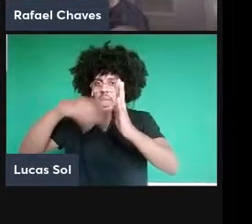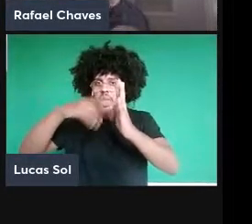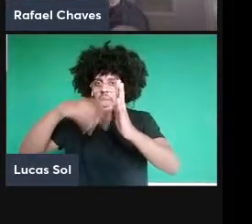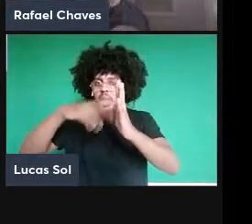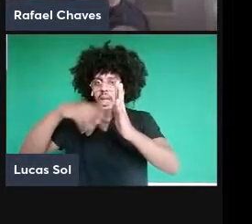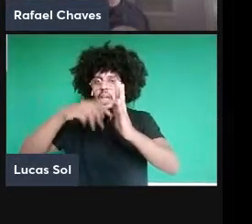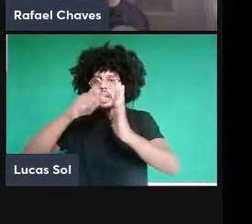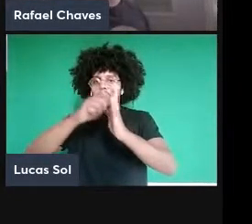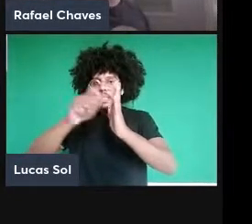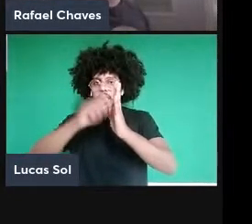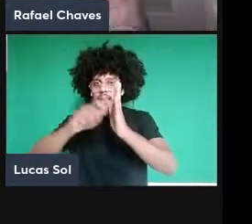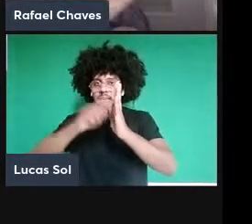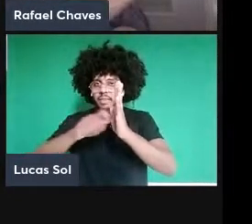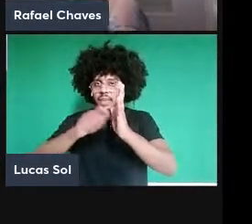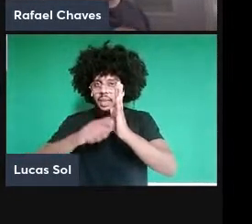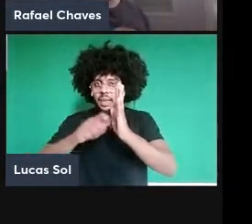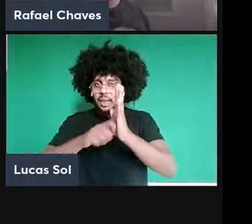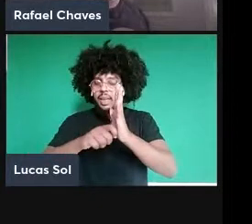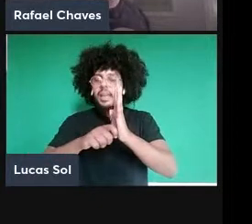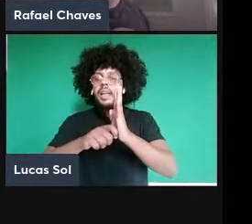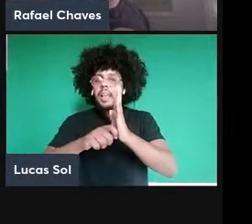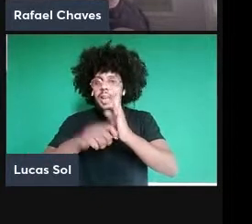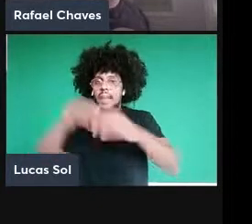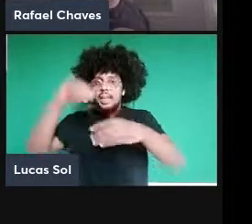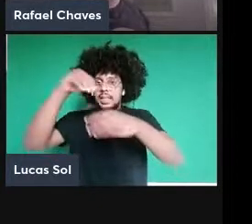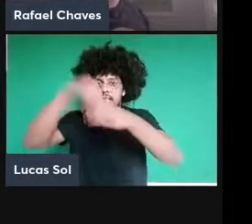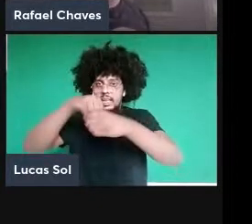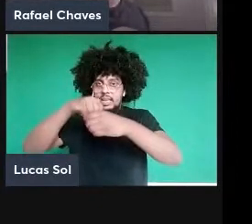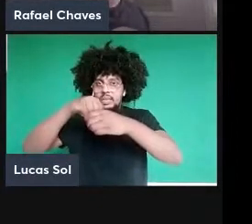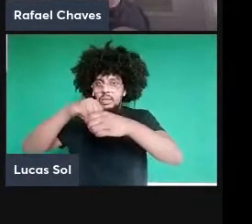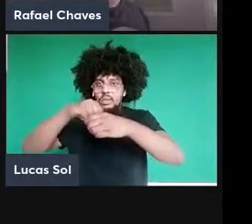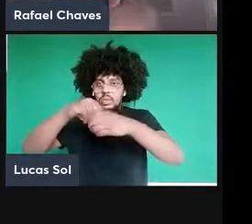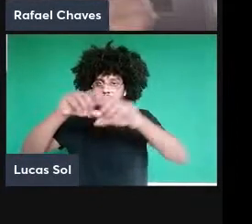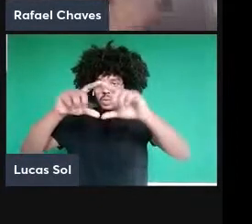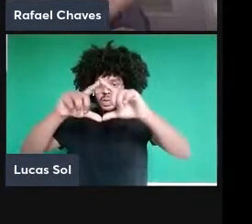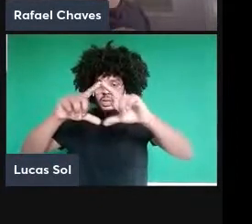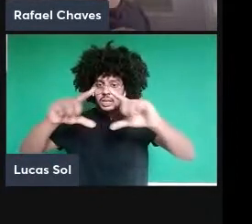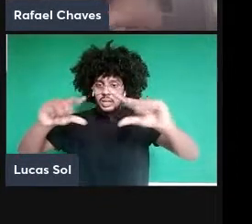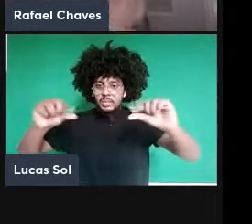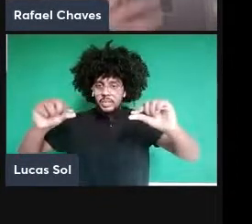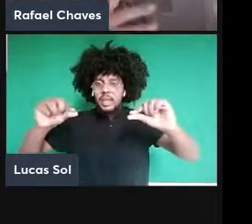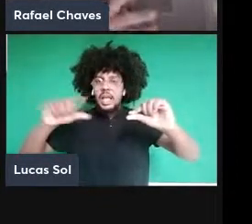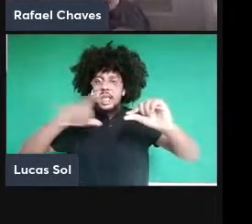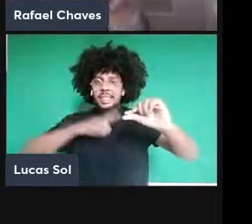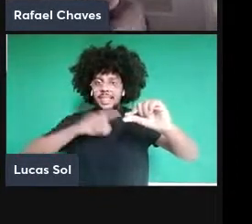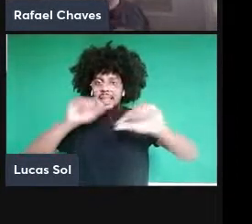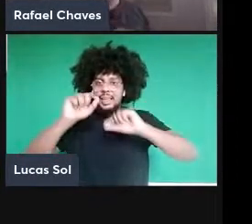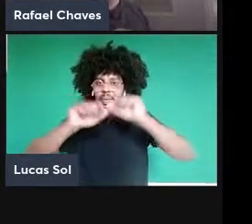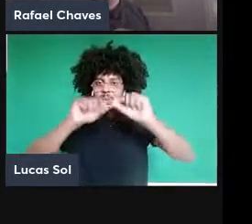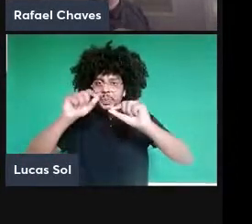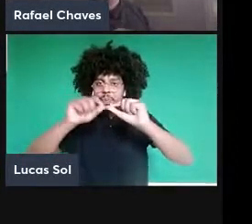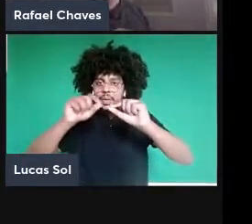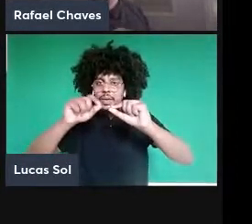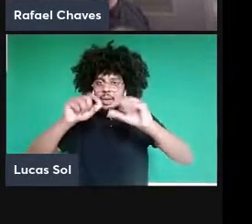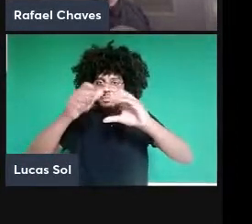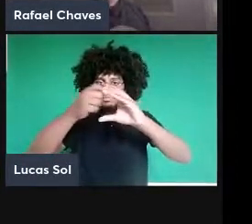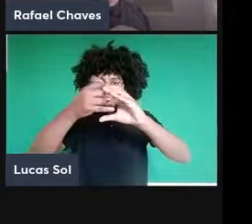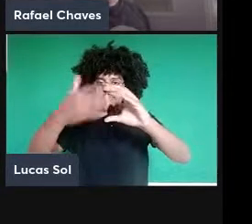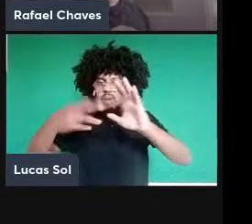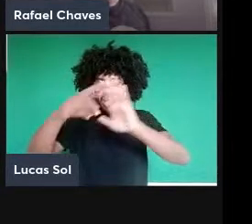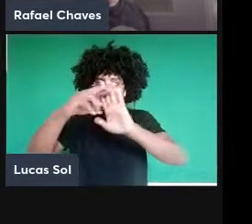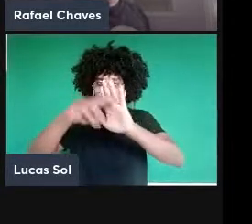fita e dentro dessa cabeça a gente tem aqui um conjunto finito de regras que vai dizer